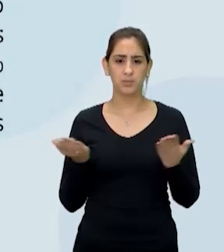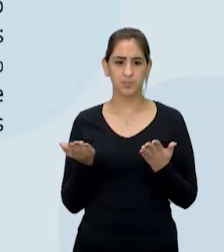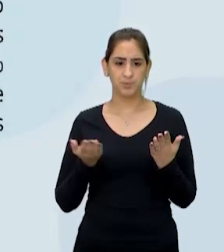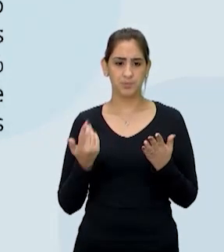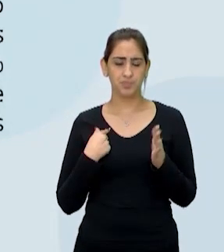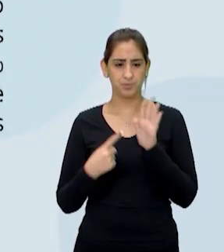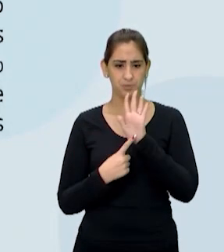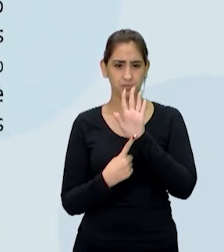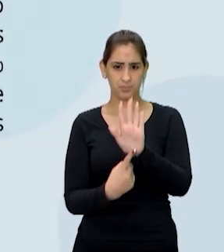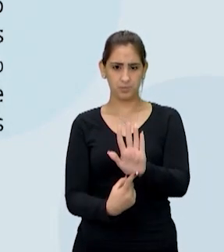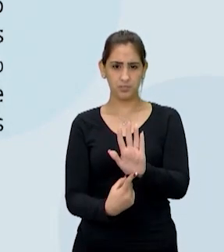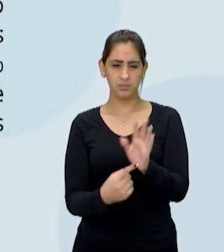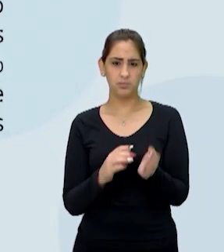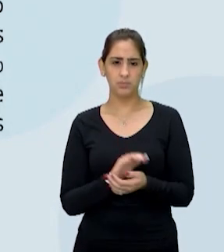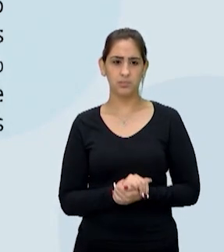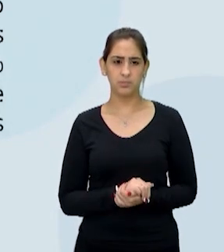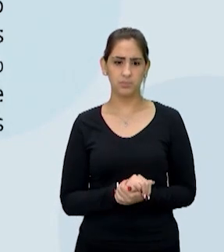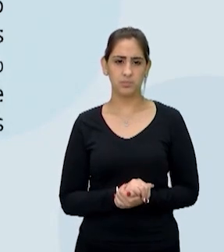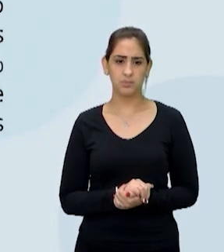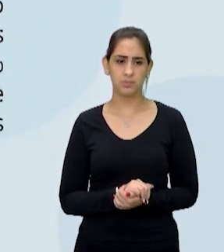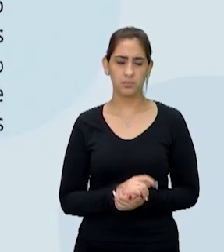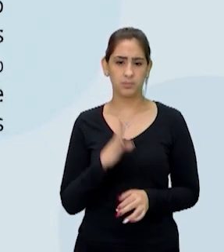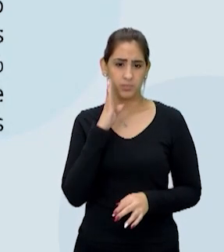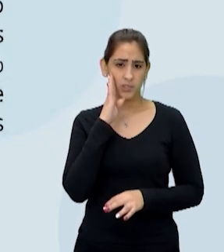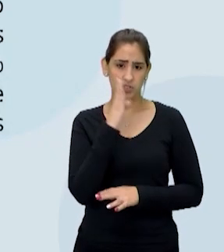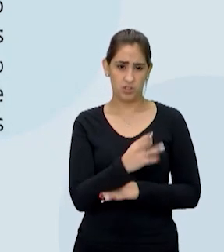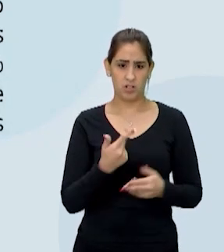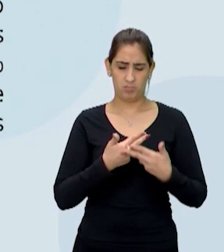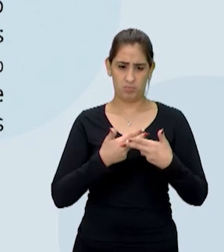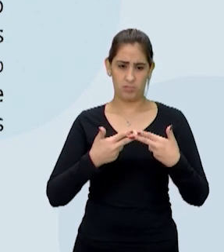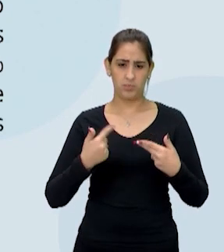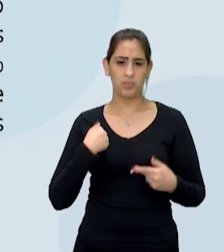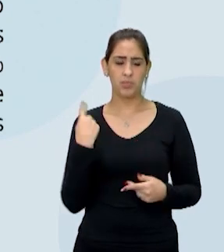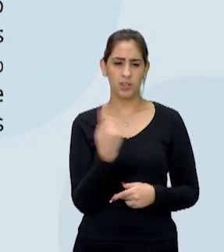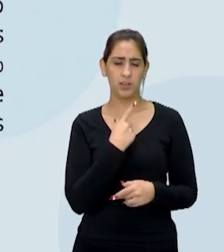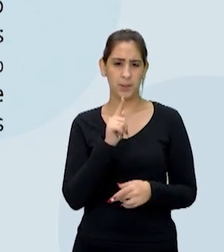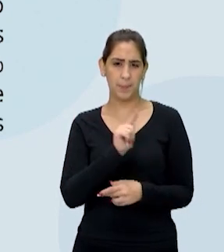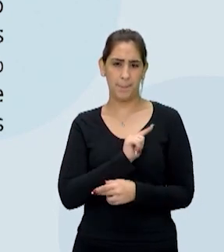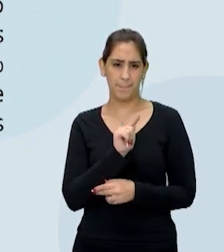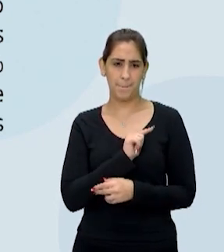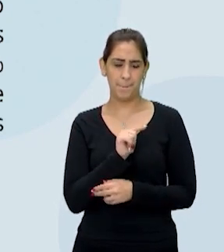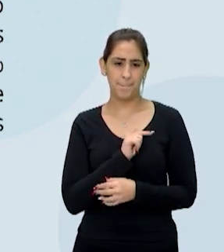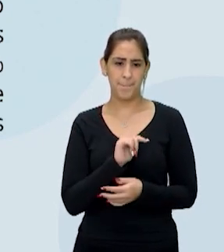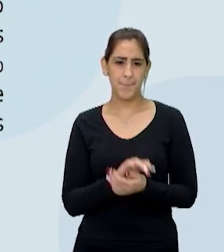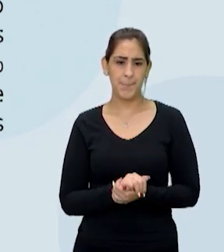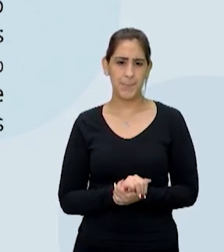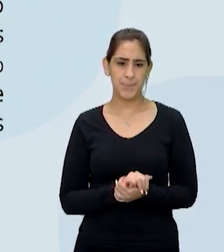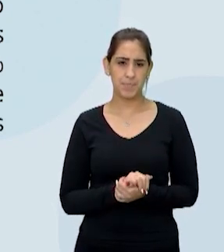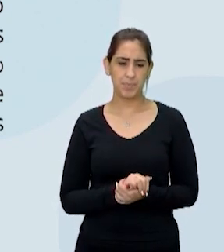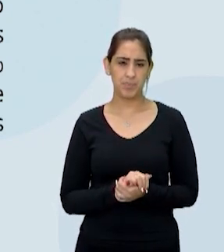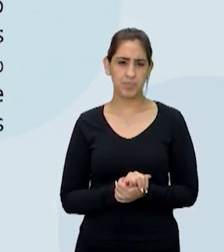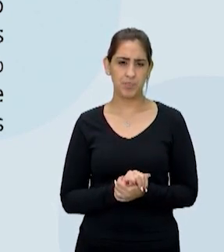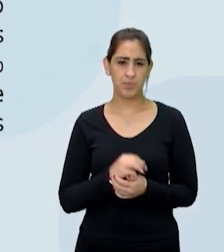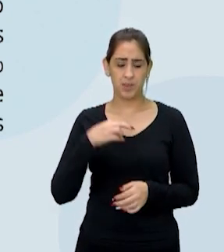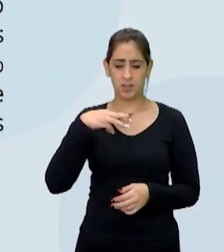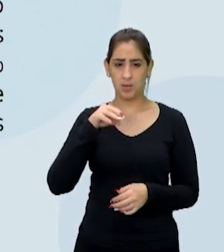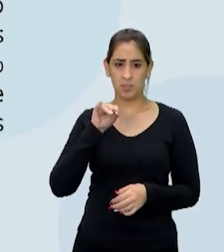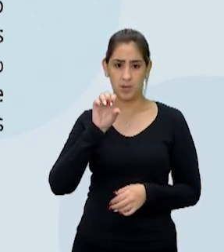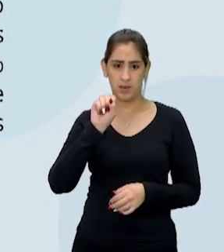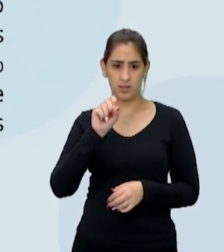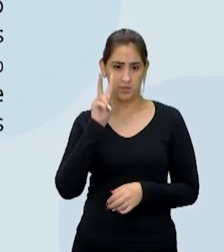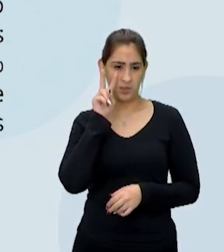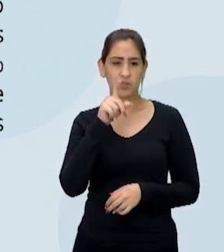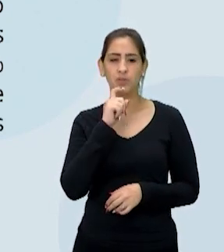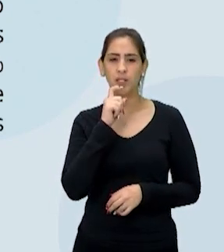vocês, nós já vamos lá? Nós vamos direto aos elementos. A gente tem o mas. A gente tem o além do mas, tudo em